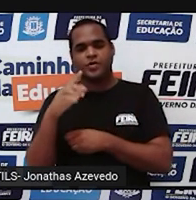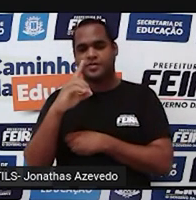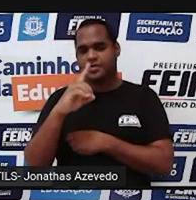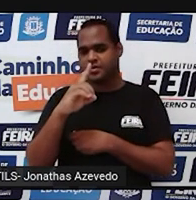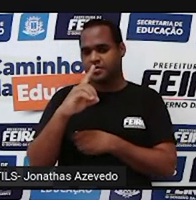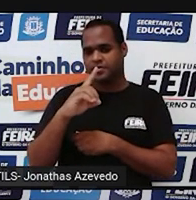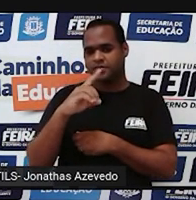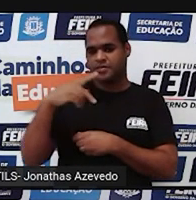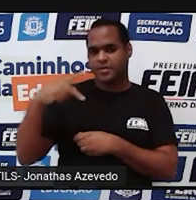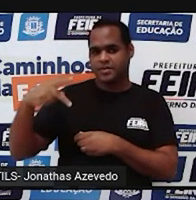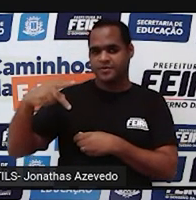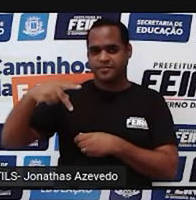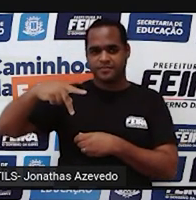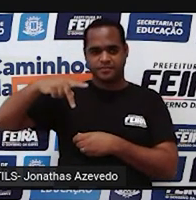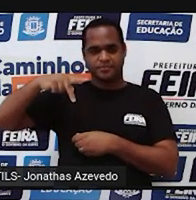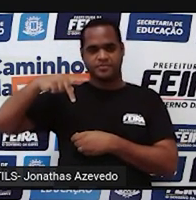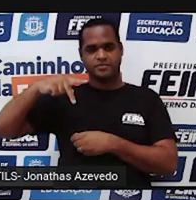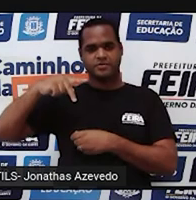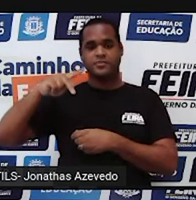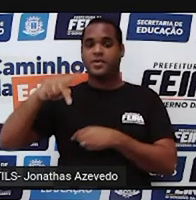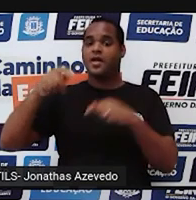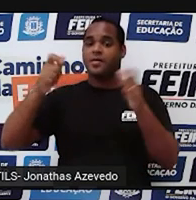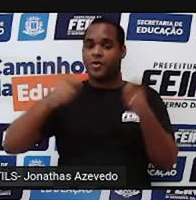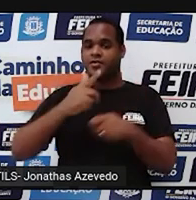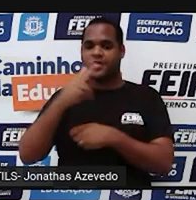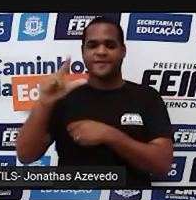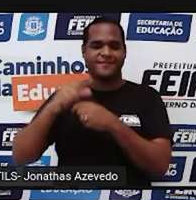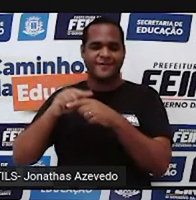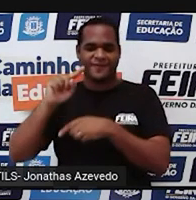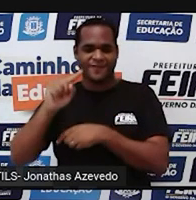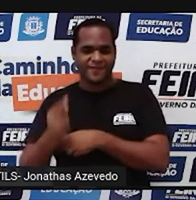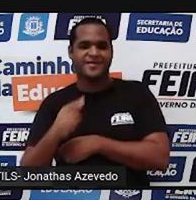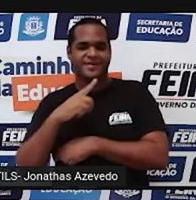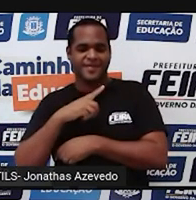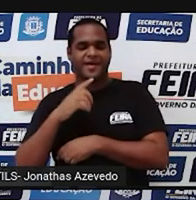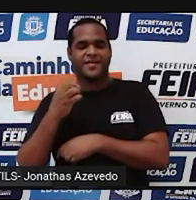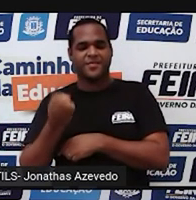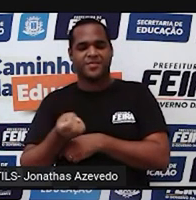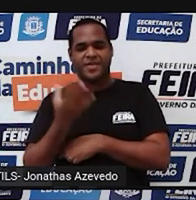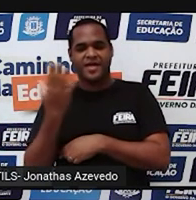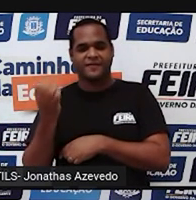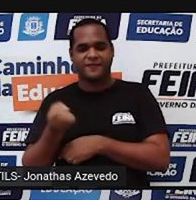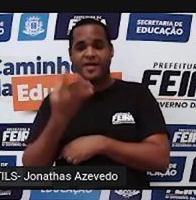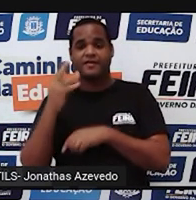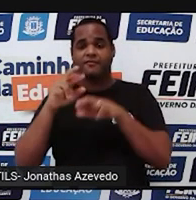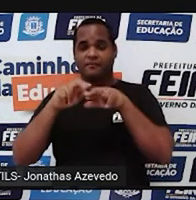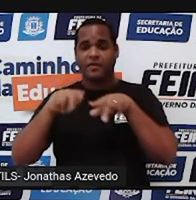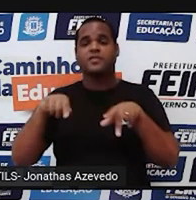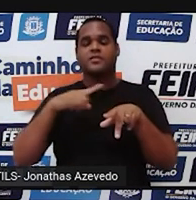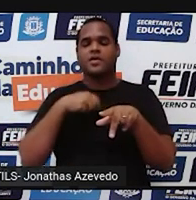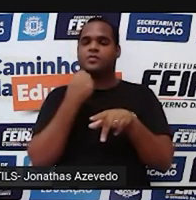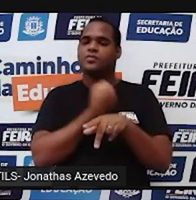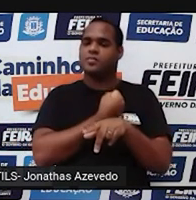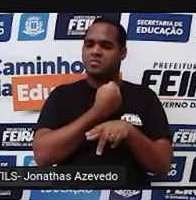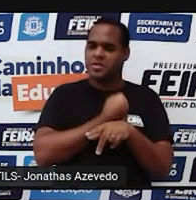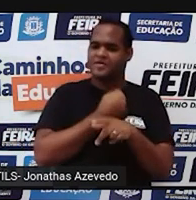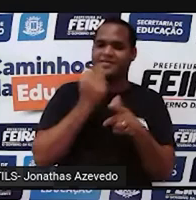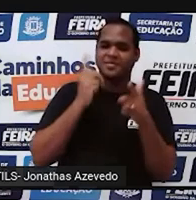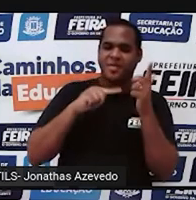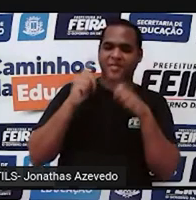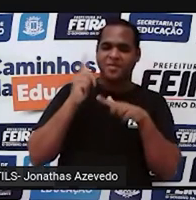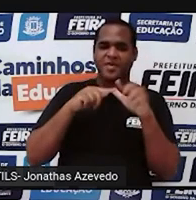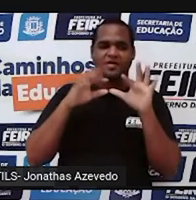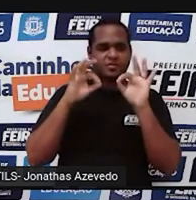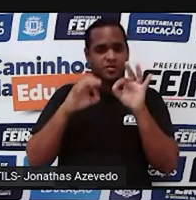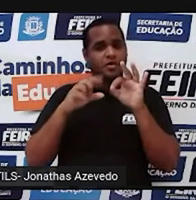periódicas, que são aquelas que depois da vírgula ali vai aparecer infinitos números, né?